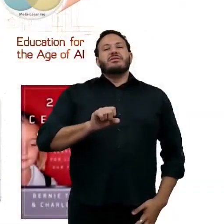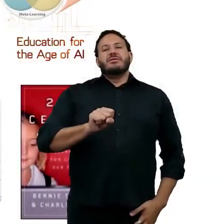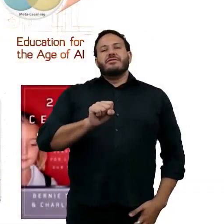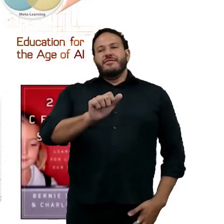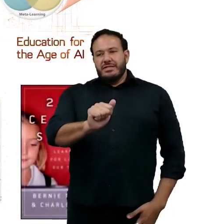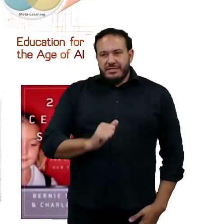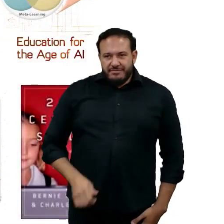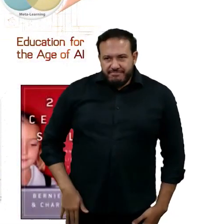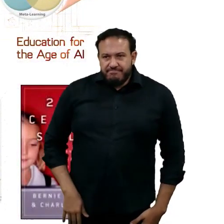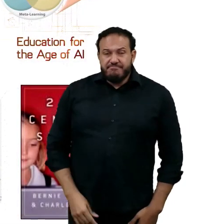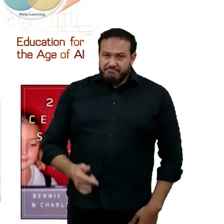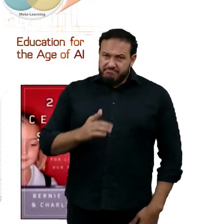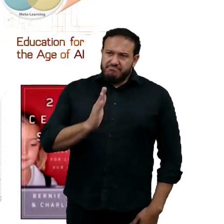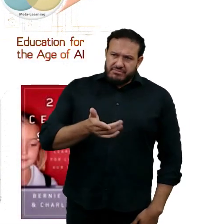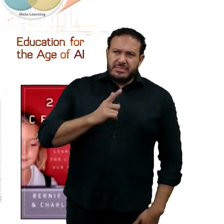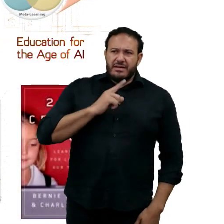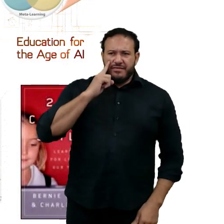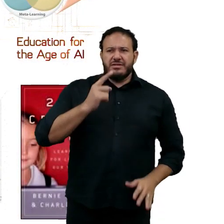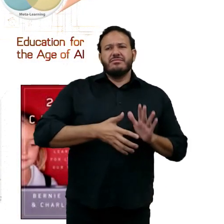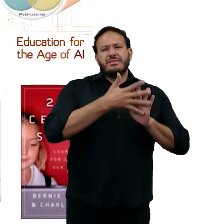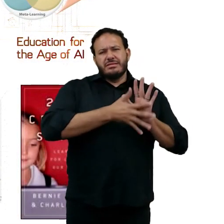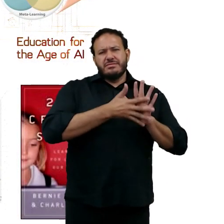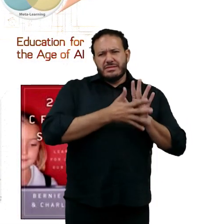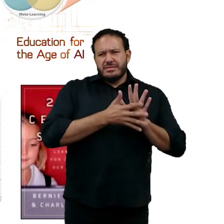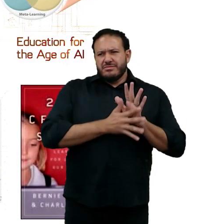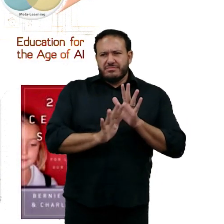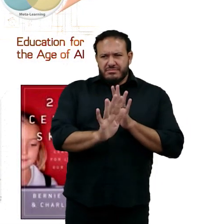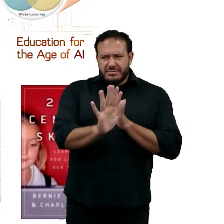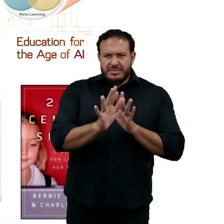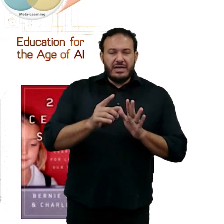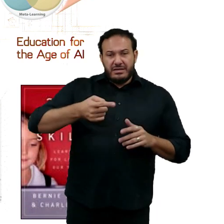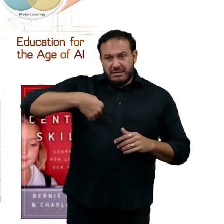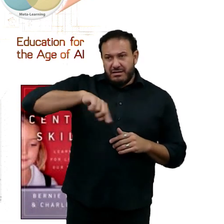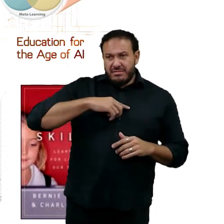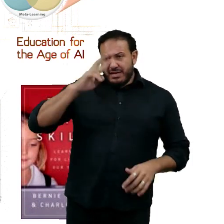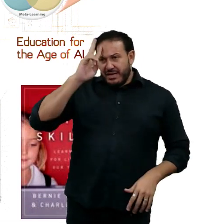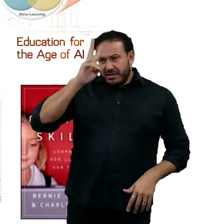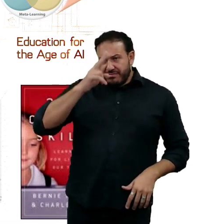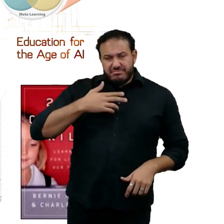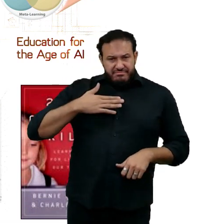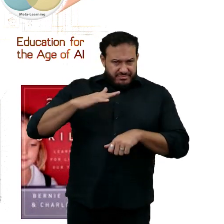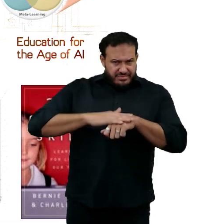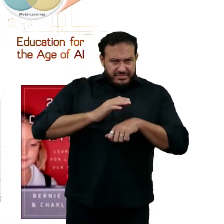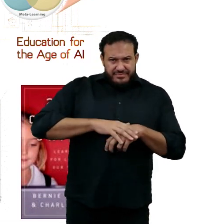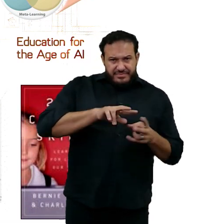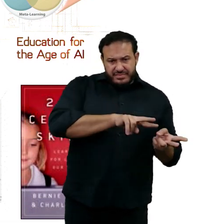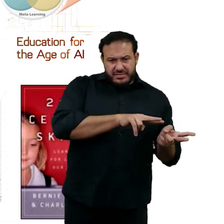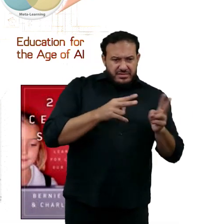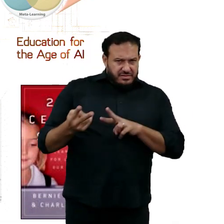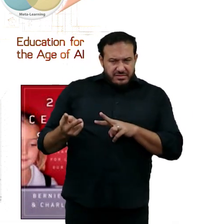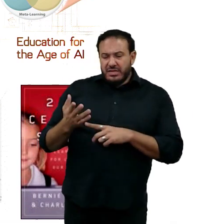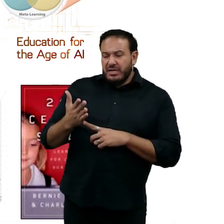Vocês já ouviram o meu currículo, e a coisa para lembrar aqui, eu fiz a transição de tecnologia para